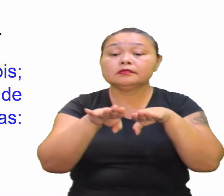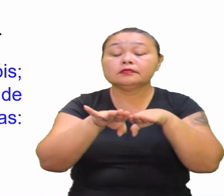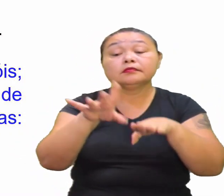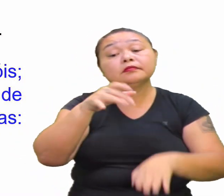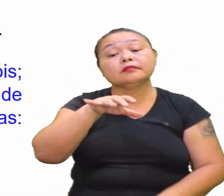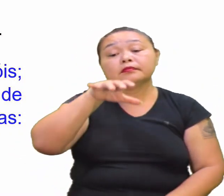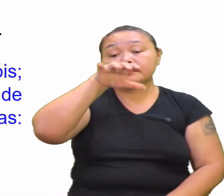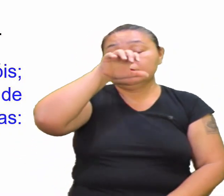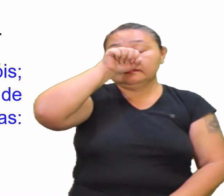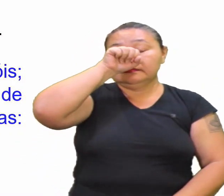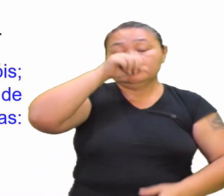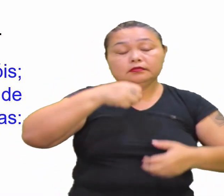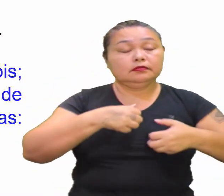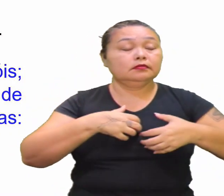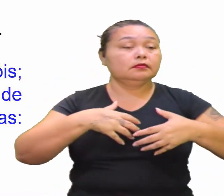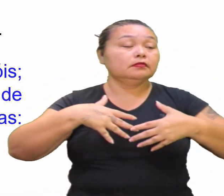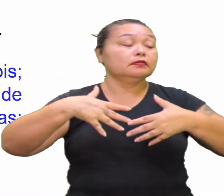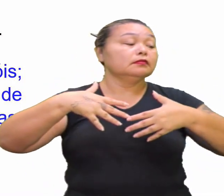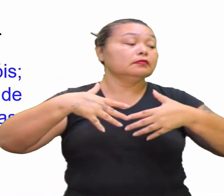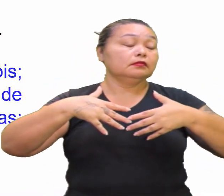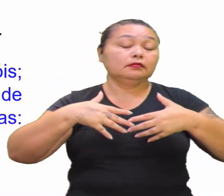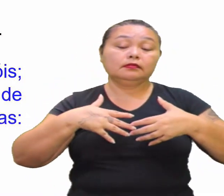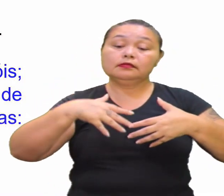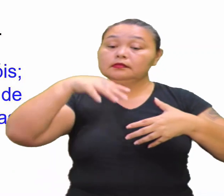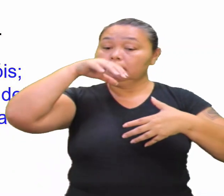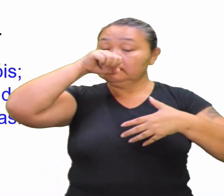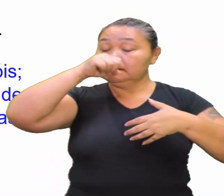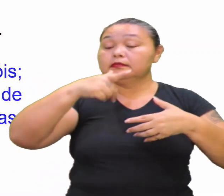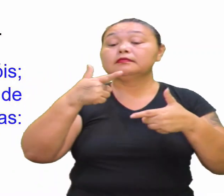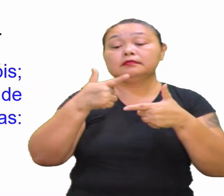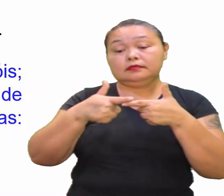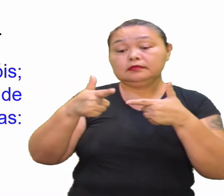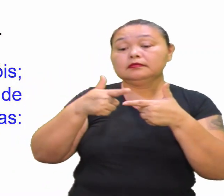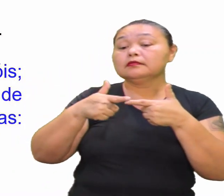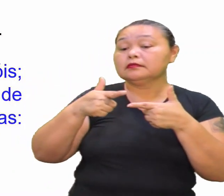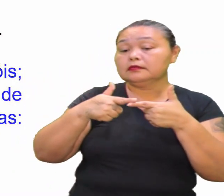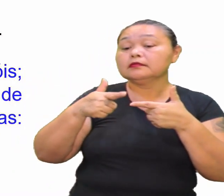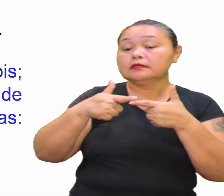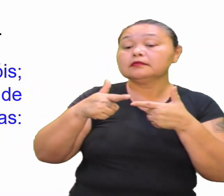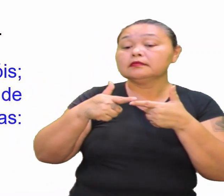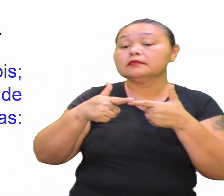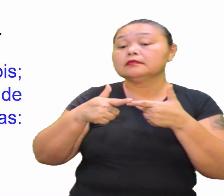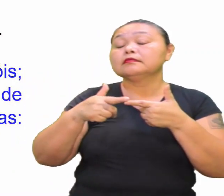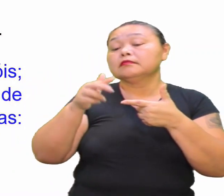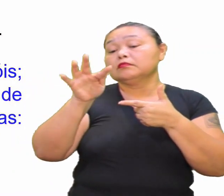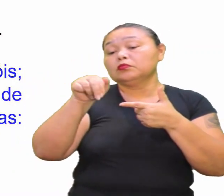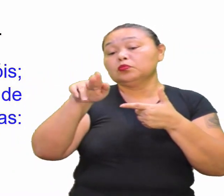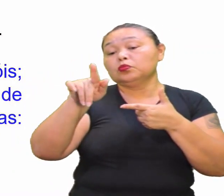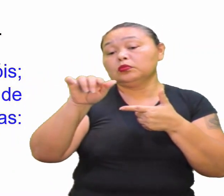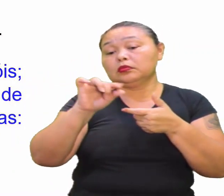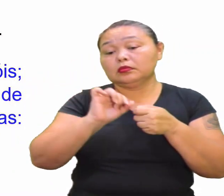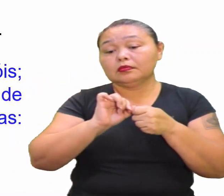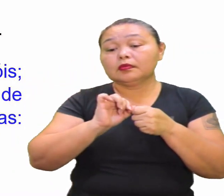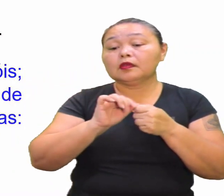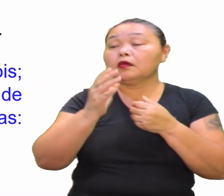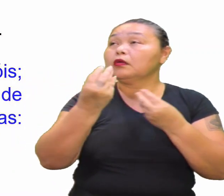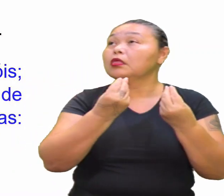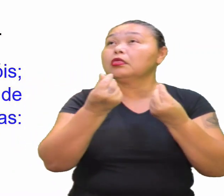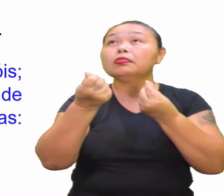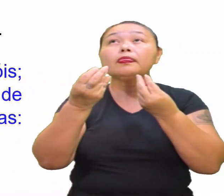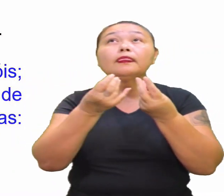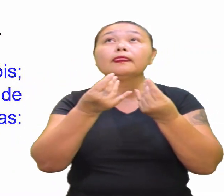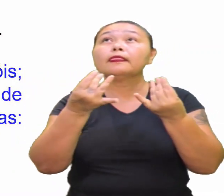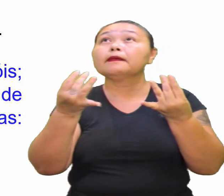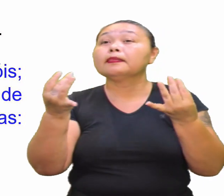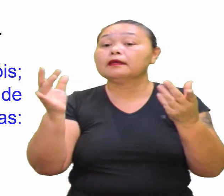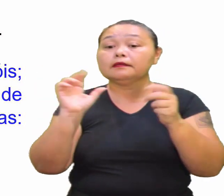respiratórios Para algumas pessoas Que tem na nossa região Devido a fungos A umidade do ar Que é muito